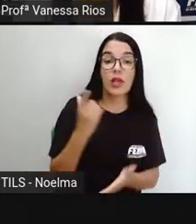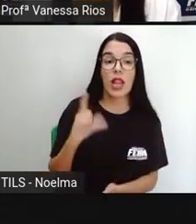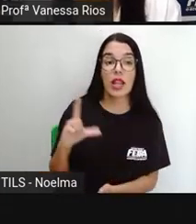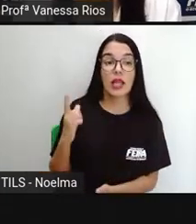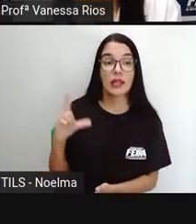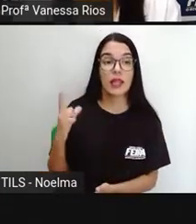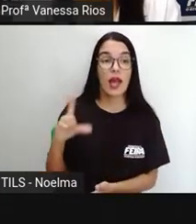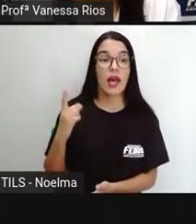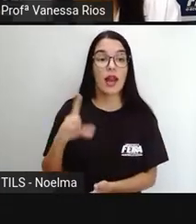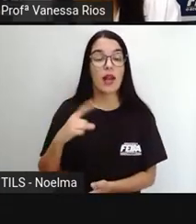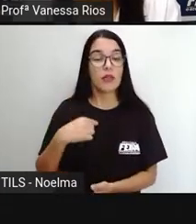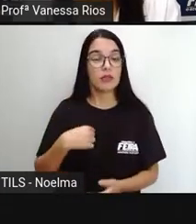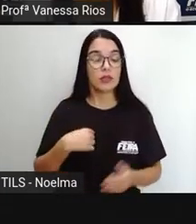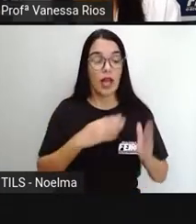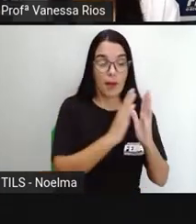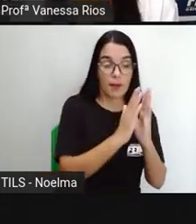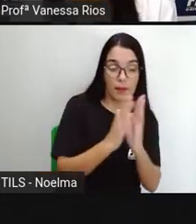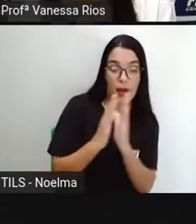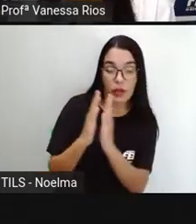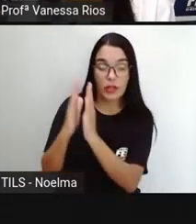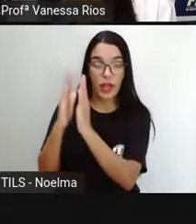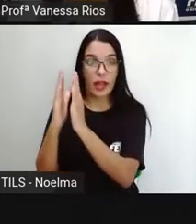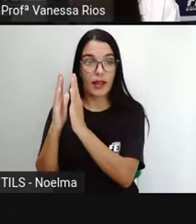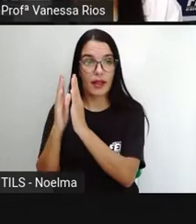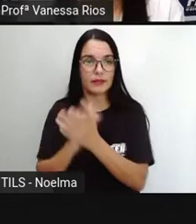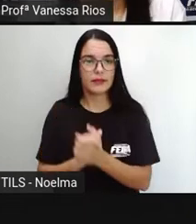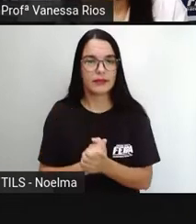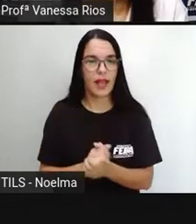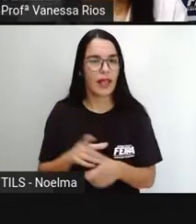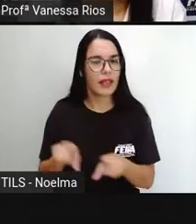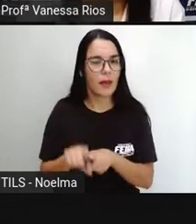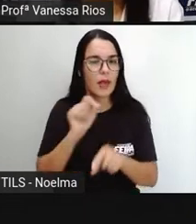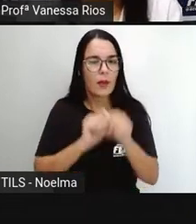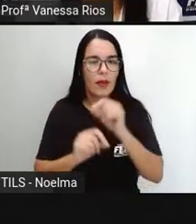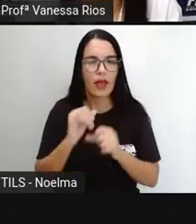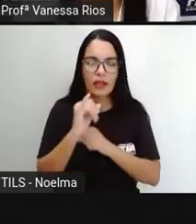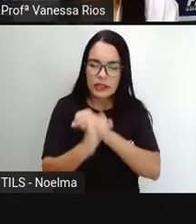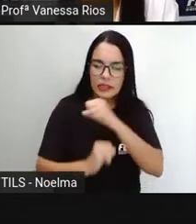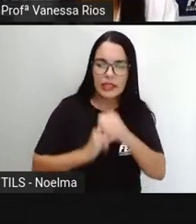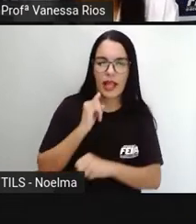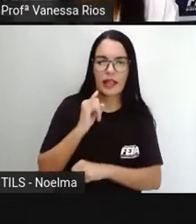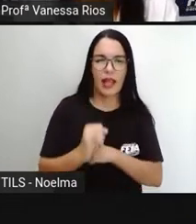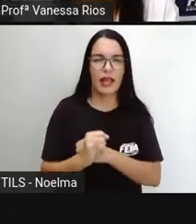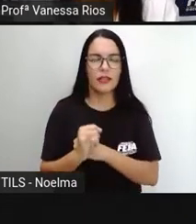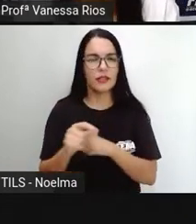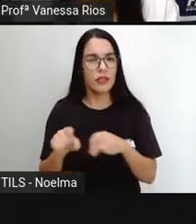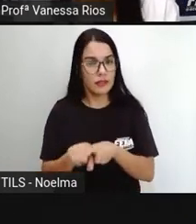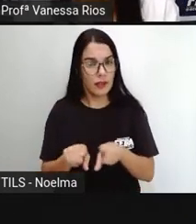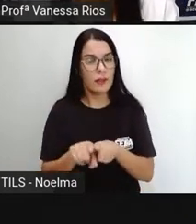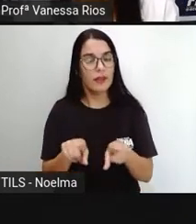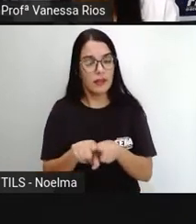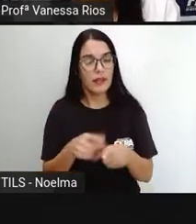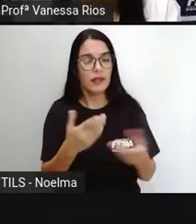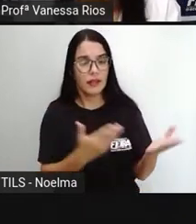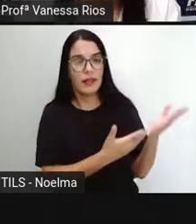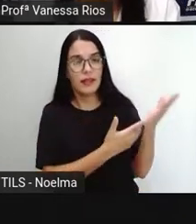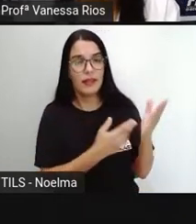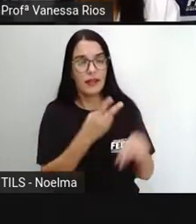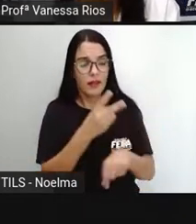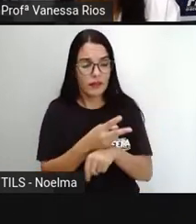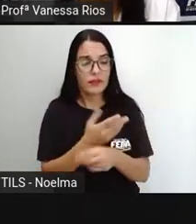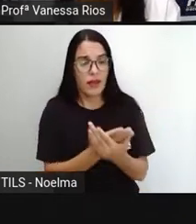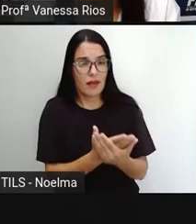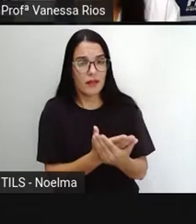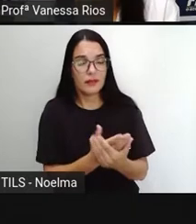e também ter contato com textos aí na internet, no celular, inclusive nas nossas videoaulas. E a gente